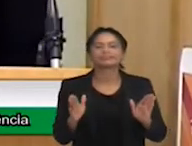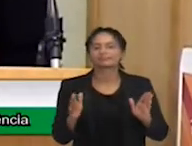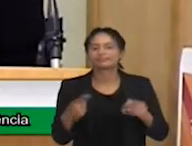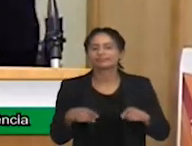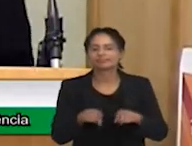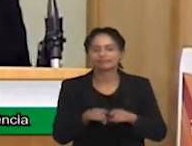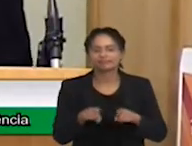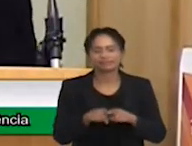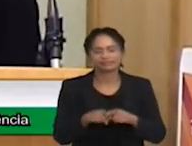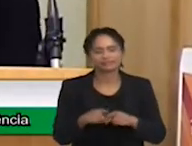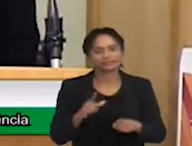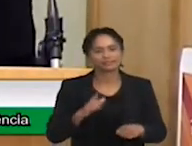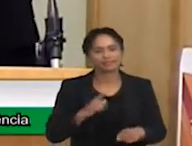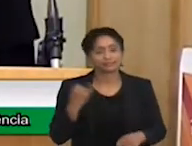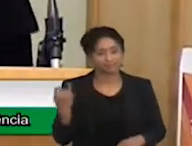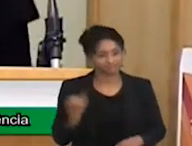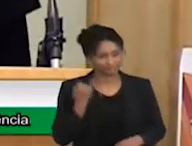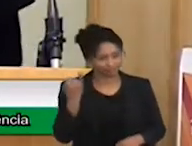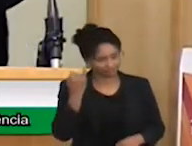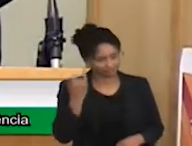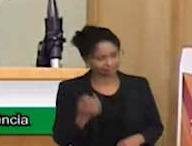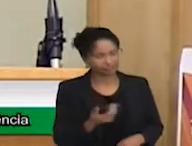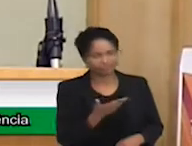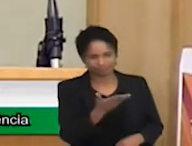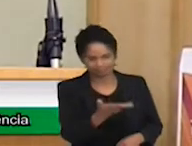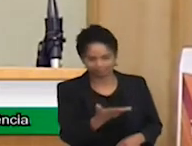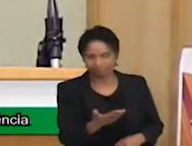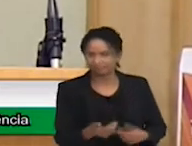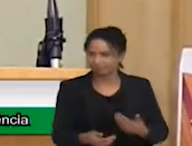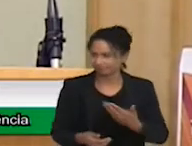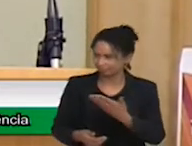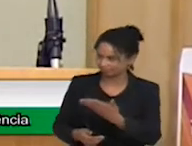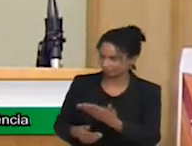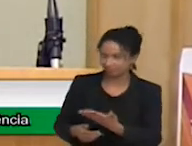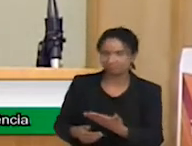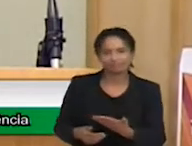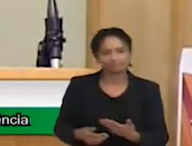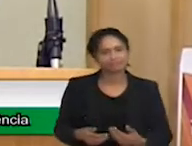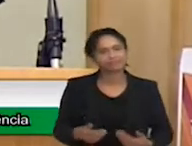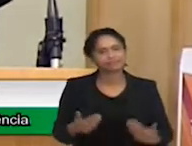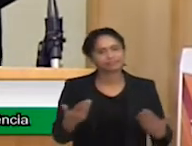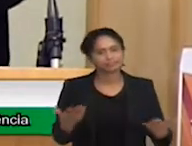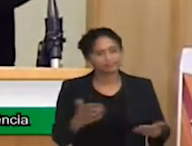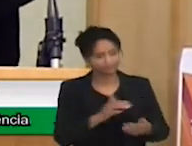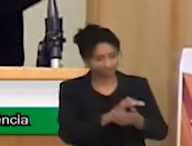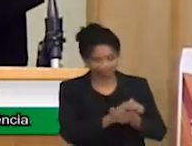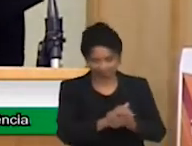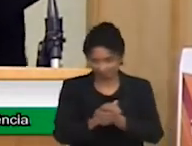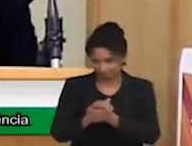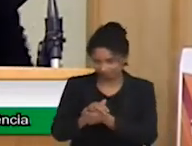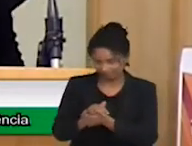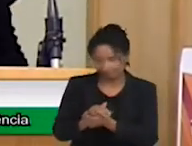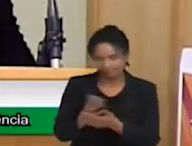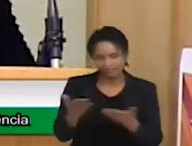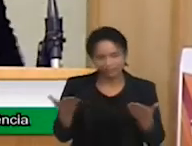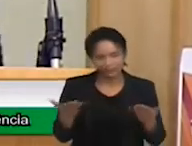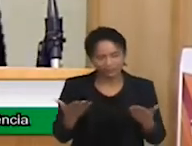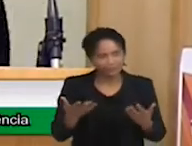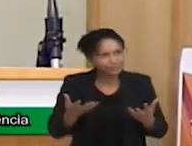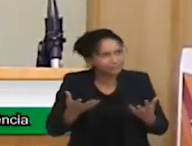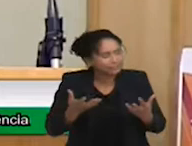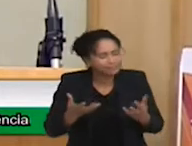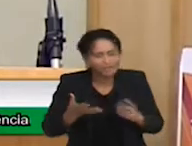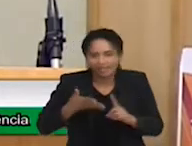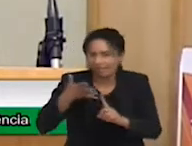do vereador Batista, do secretário Salomão. Eu saúdo a todos que estão aqui essa noite para nos ouvir. gente, o que falar depois